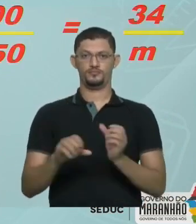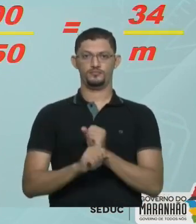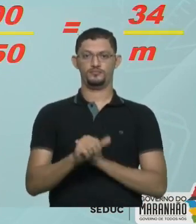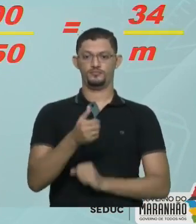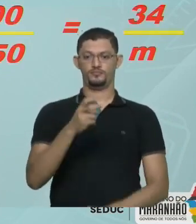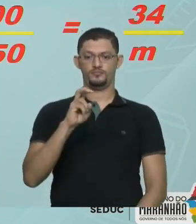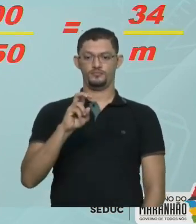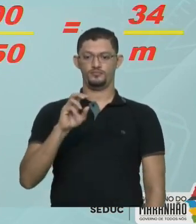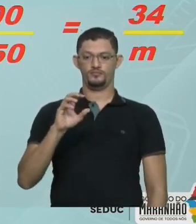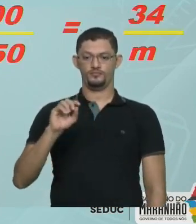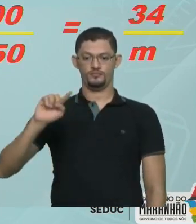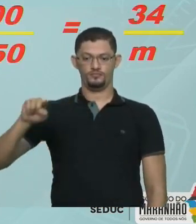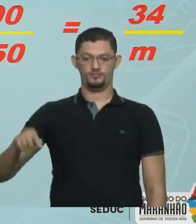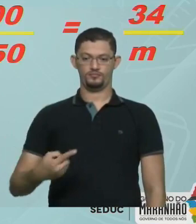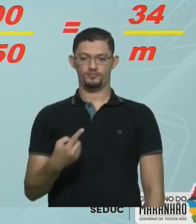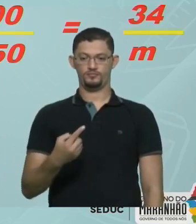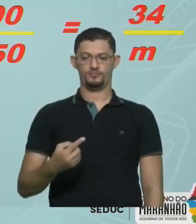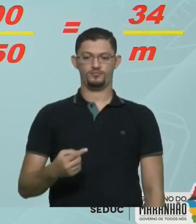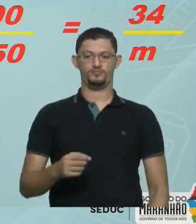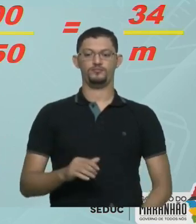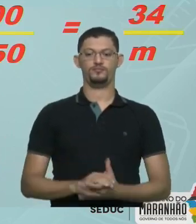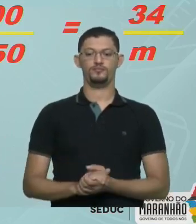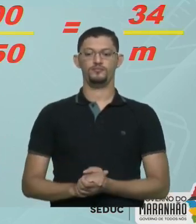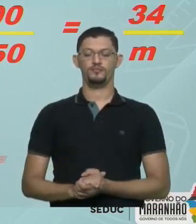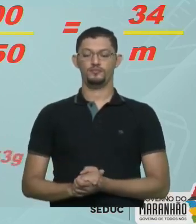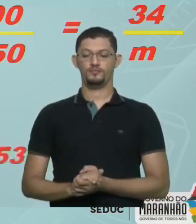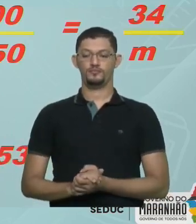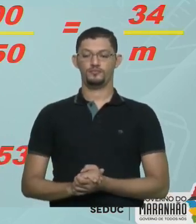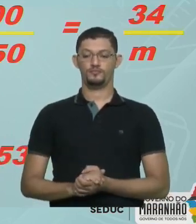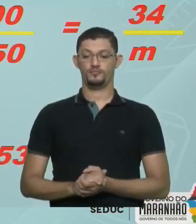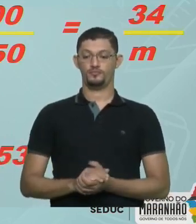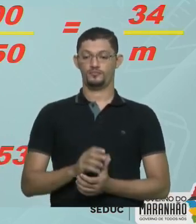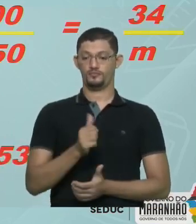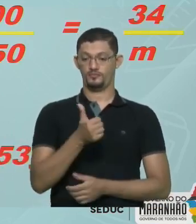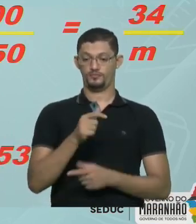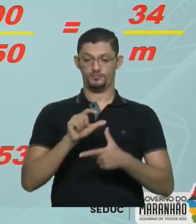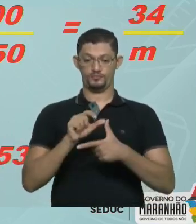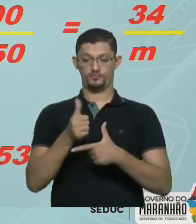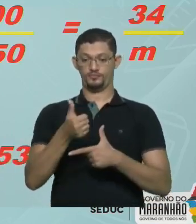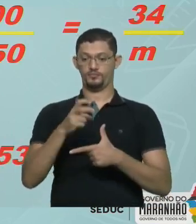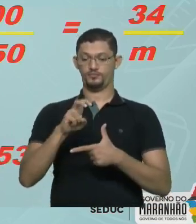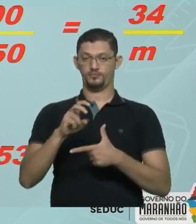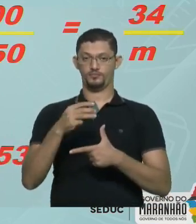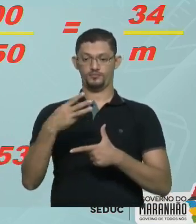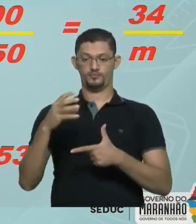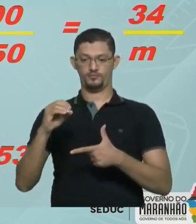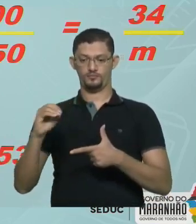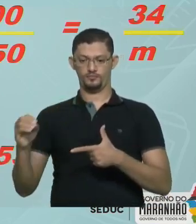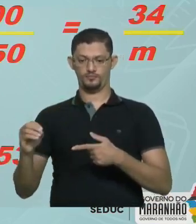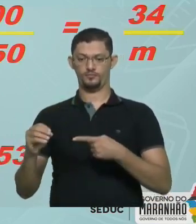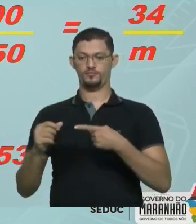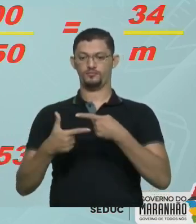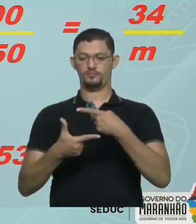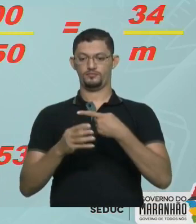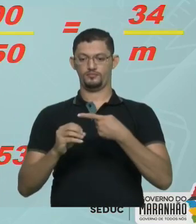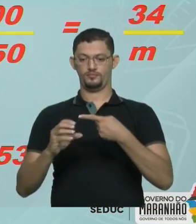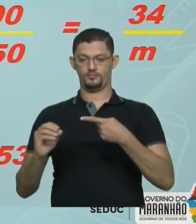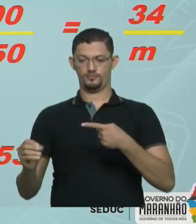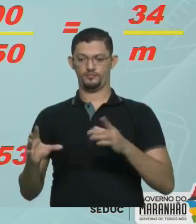.300 Passando 100 Dividindo lá Eu vou achar que a máxima quantidade de sal Que ele teria que dissolver De quanto?